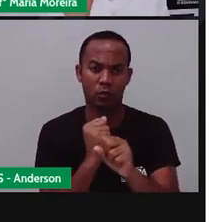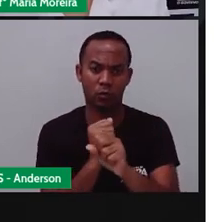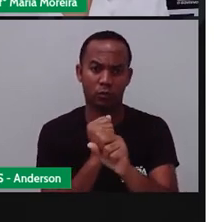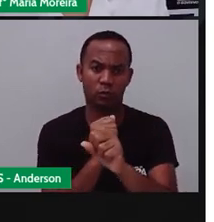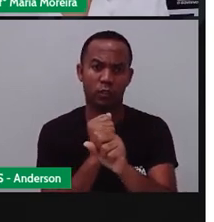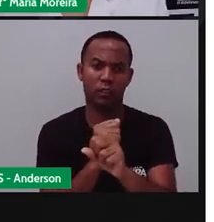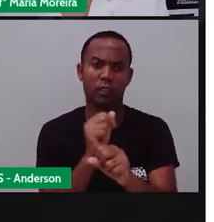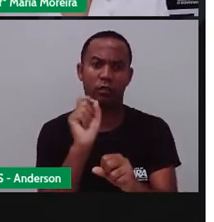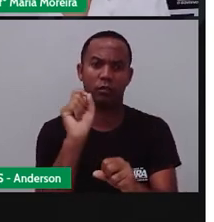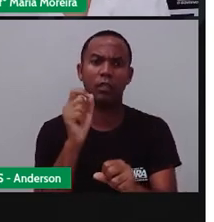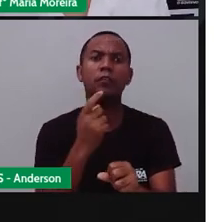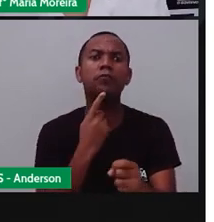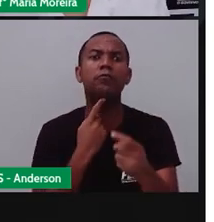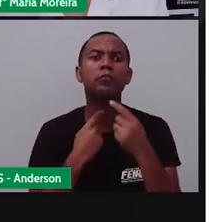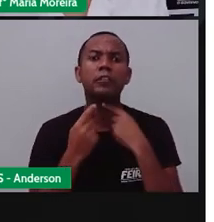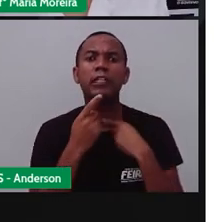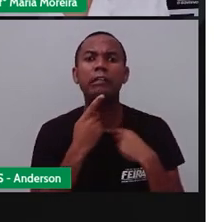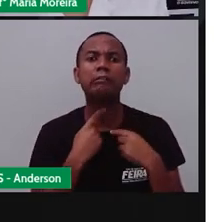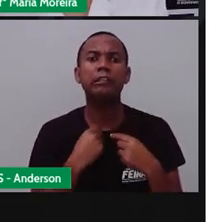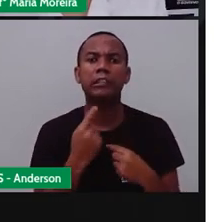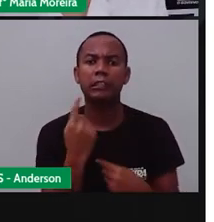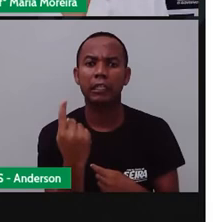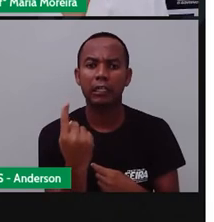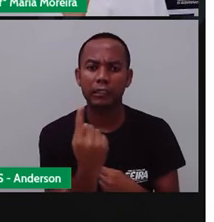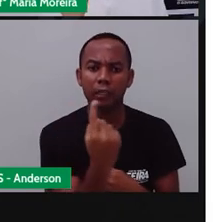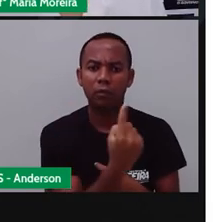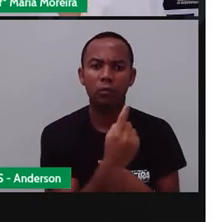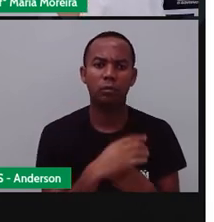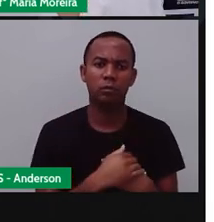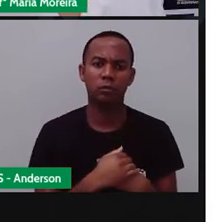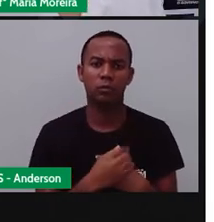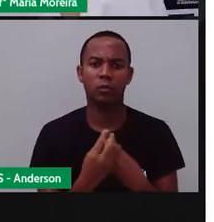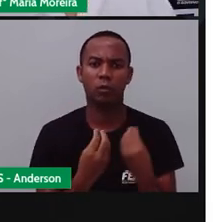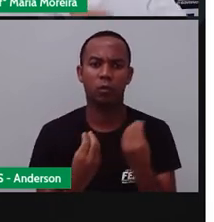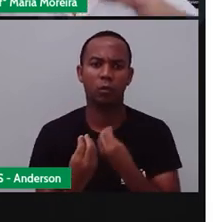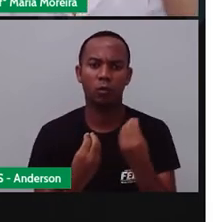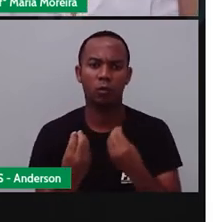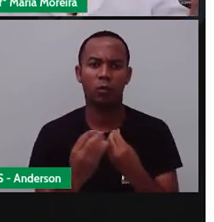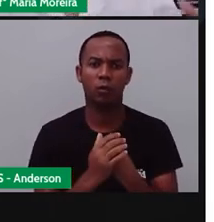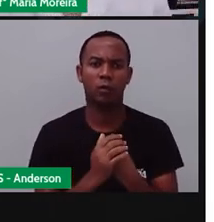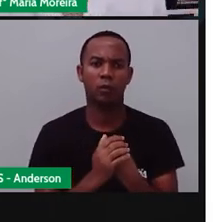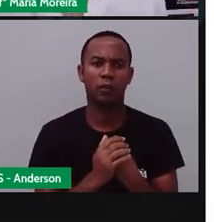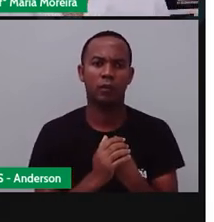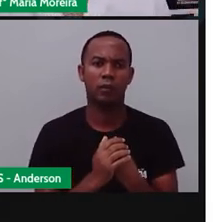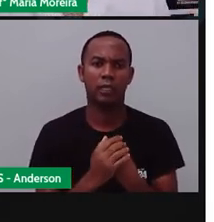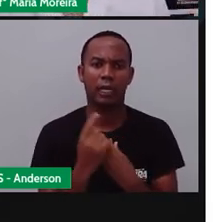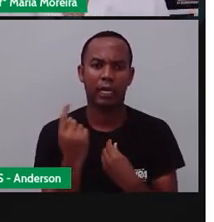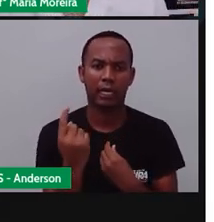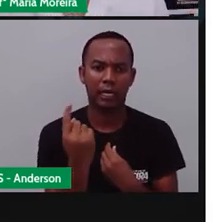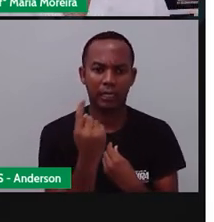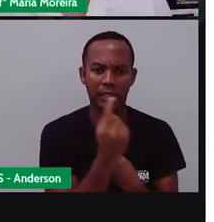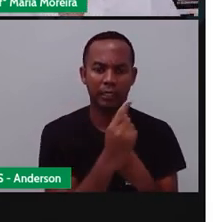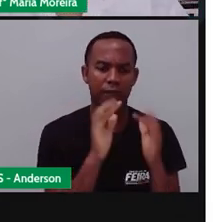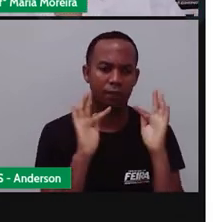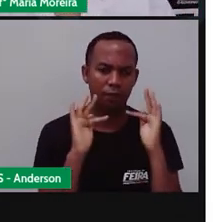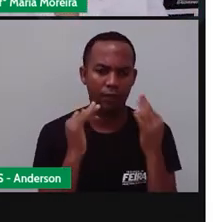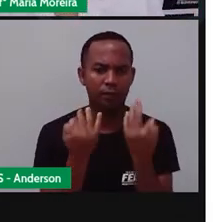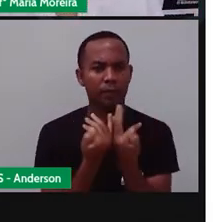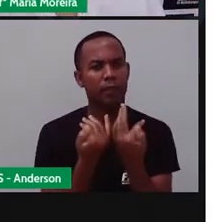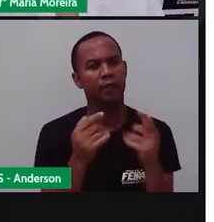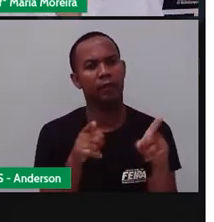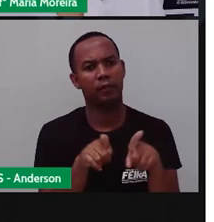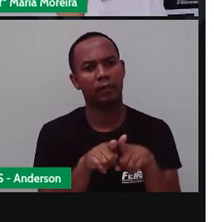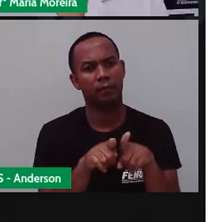necessidades de cada um. As necessidades de cada um, de cada um da família, certo?